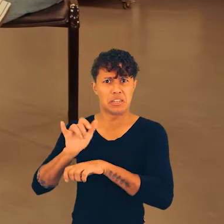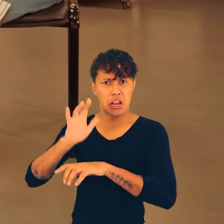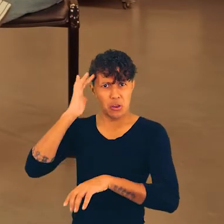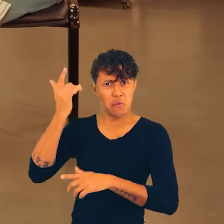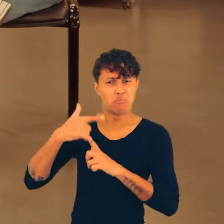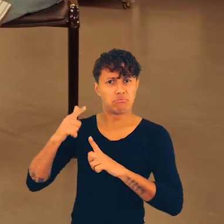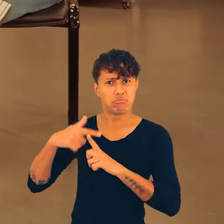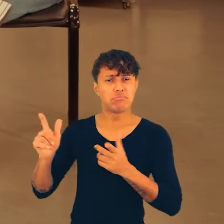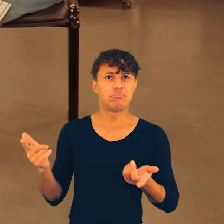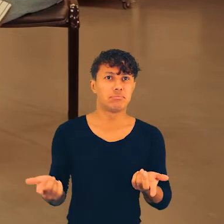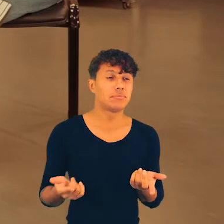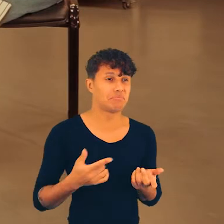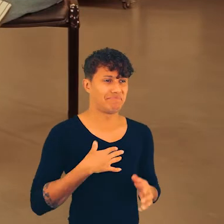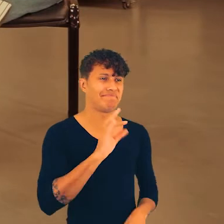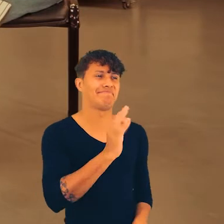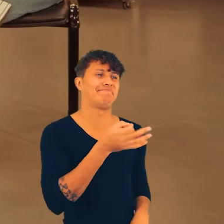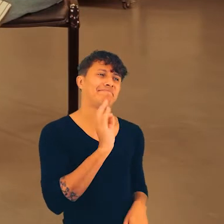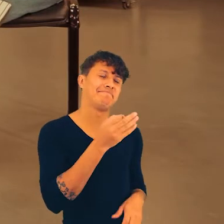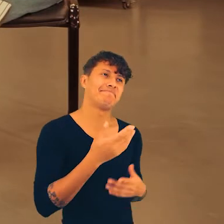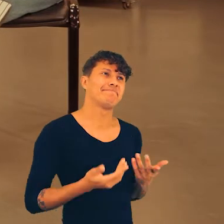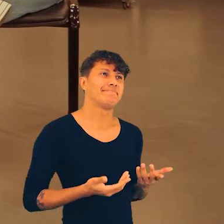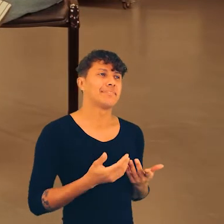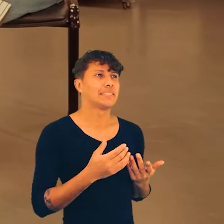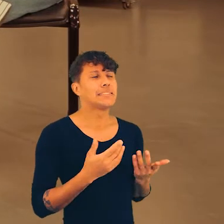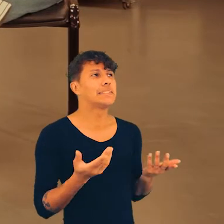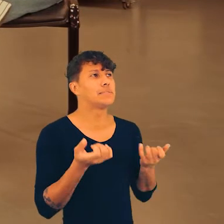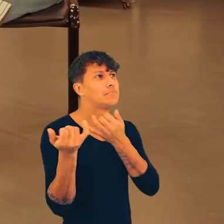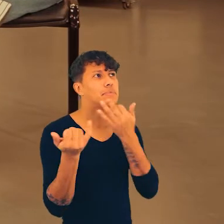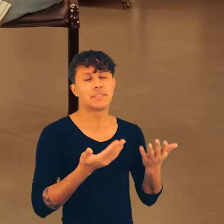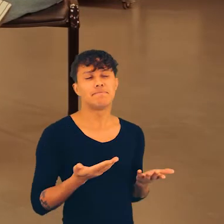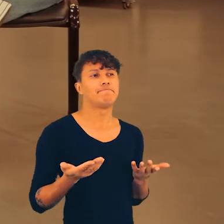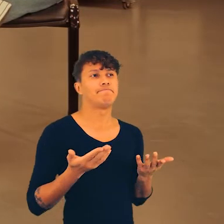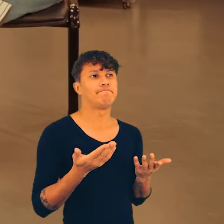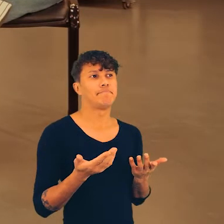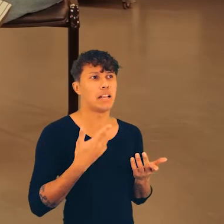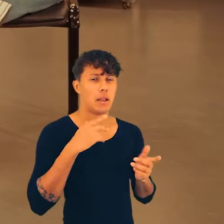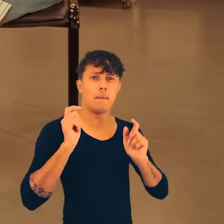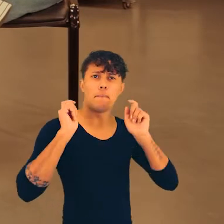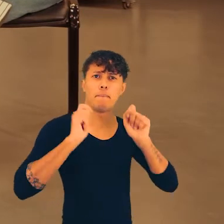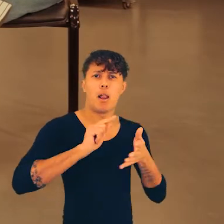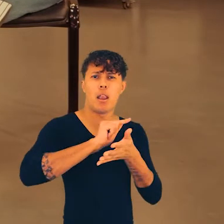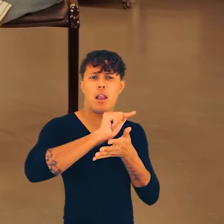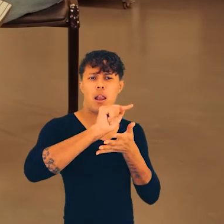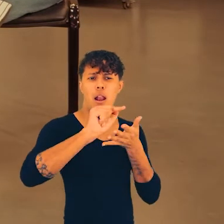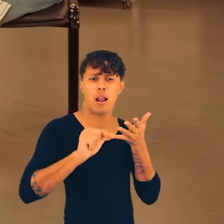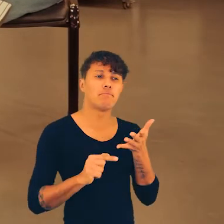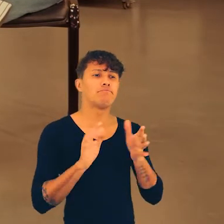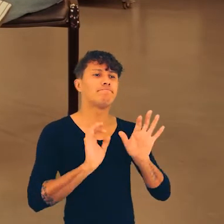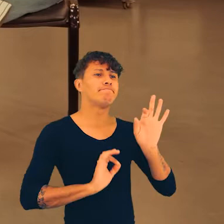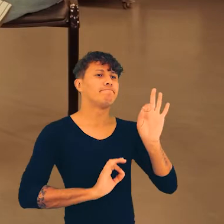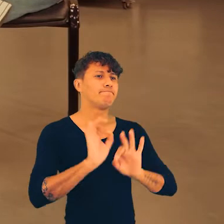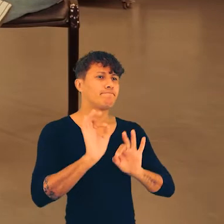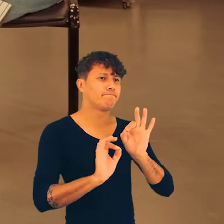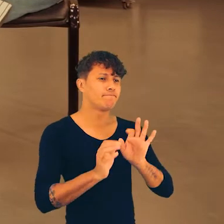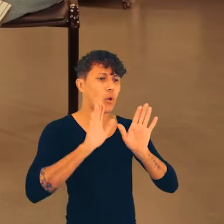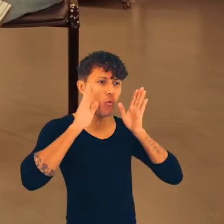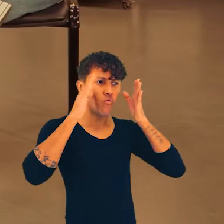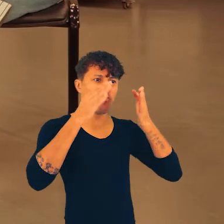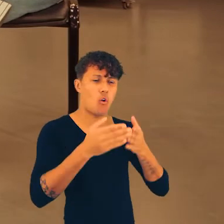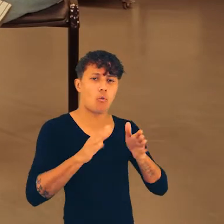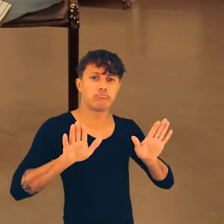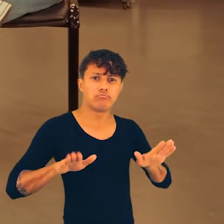um modo bacana também de resolver isso? Com certeza. Claro, eu acredito que todas as possibilidades